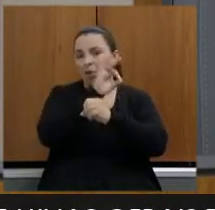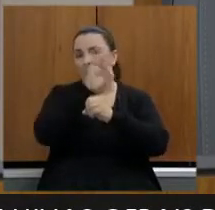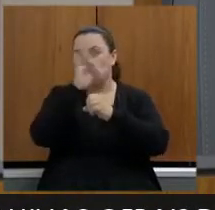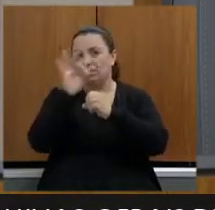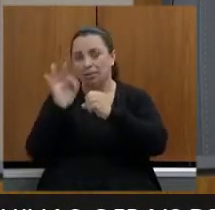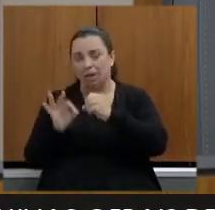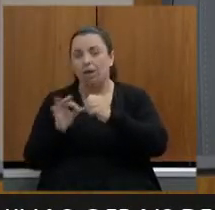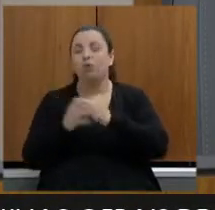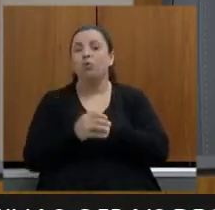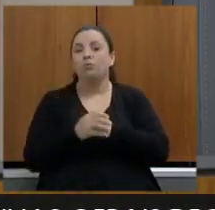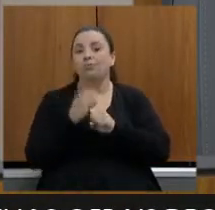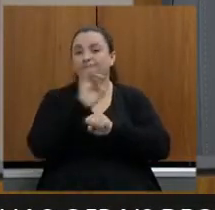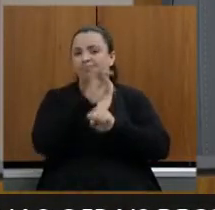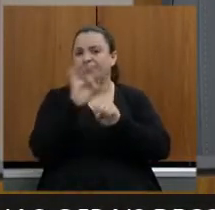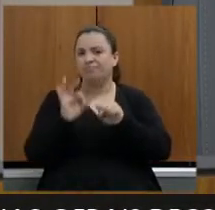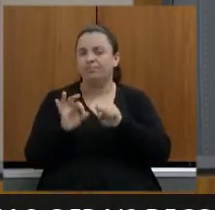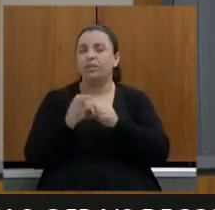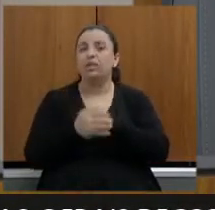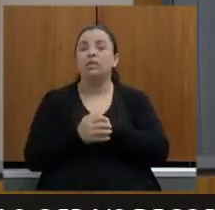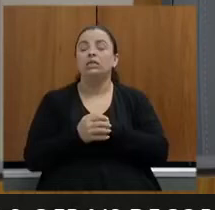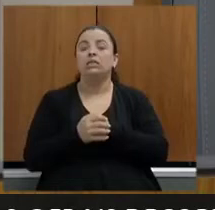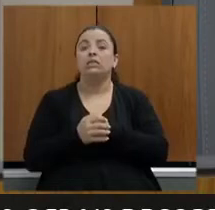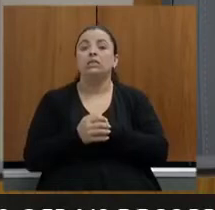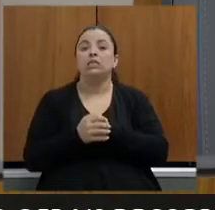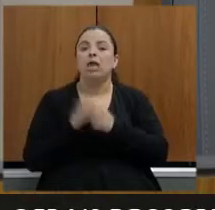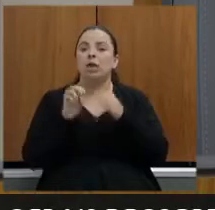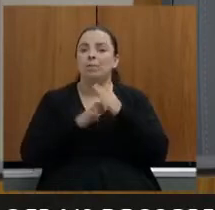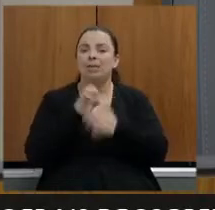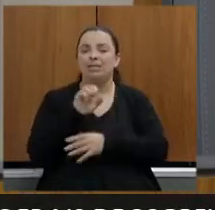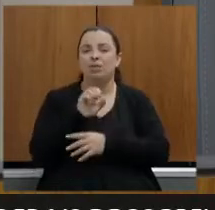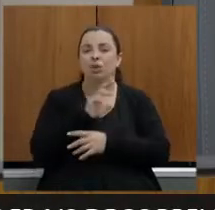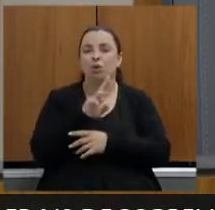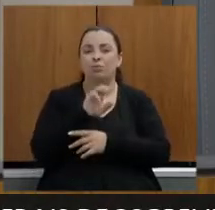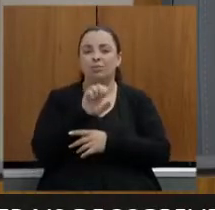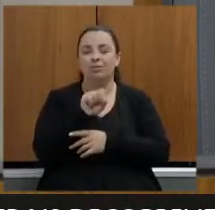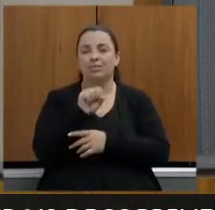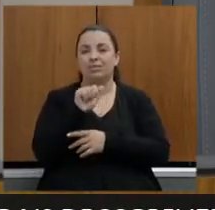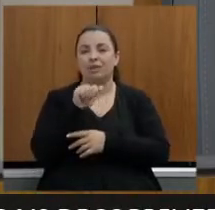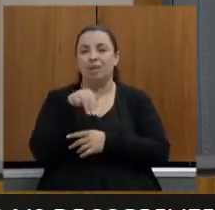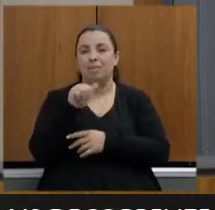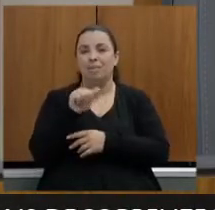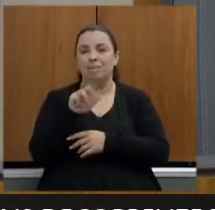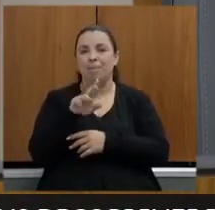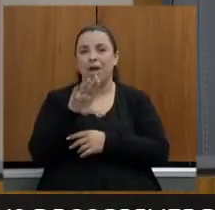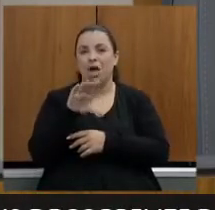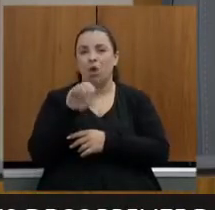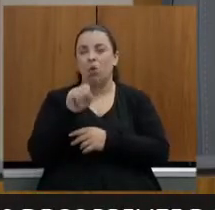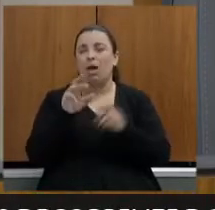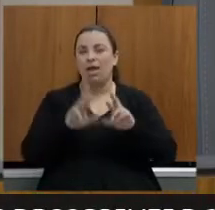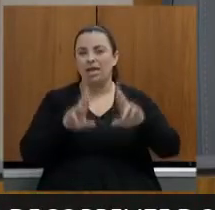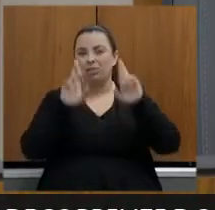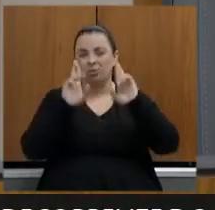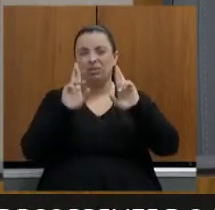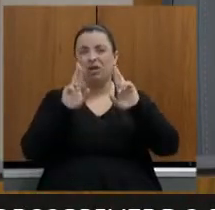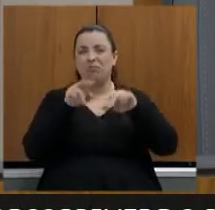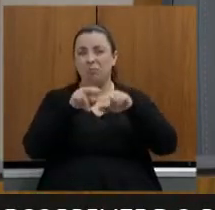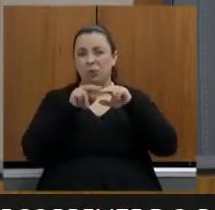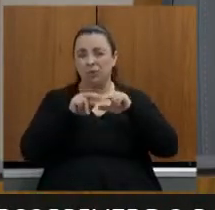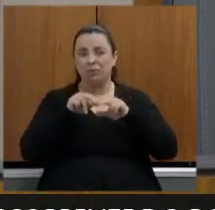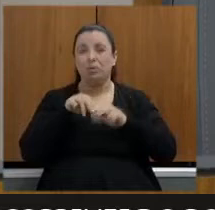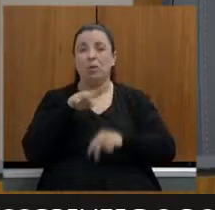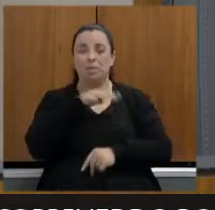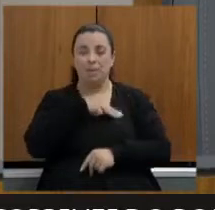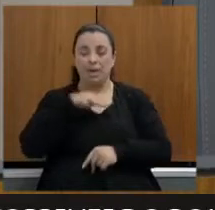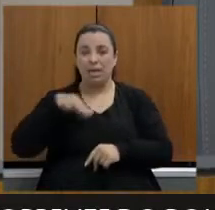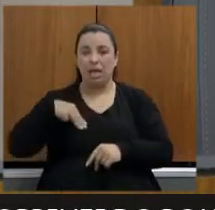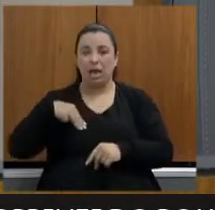eu que estou ali no Rio Doce nosso sofrimento com a situação da do desastre de Mariana e